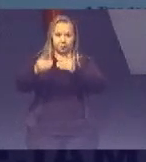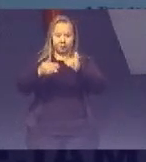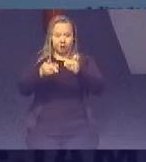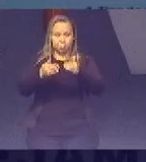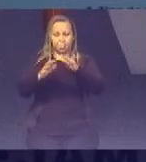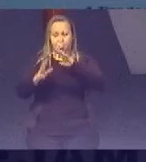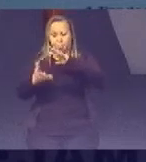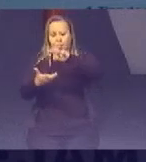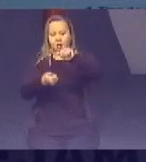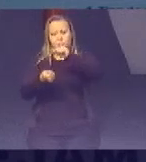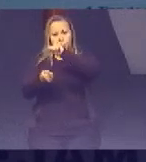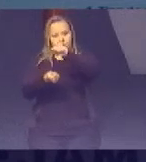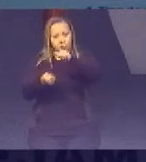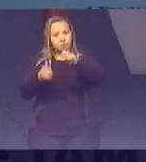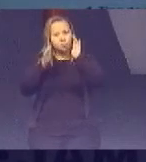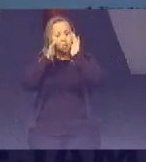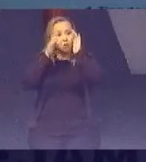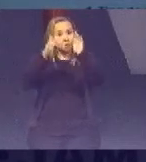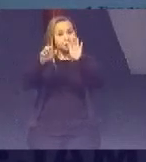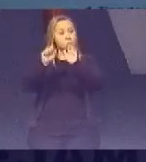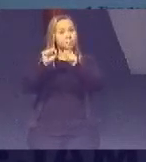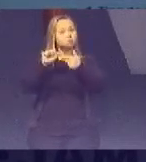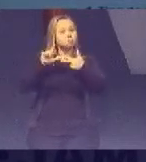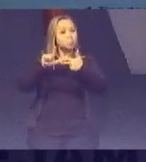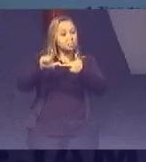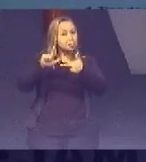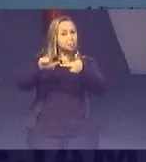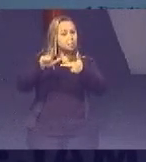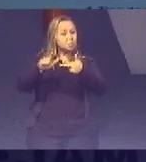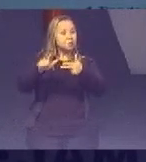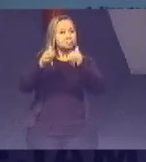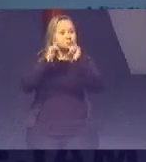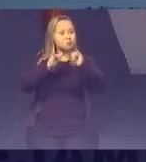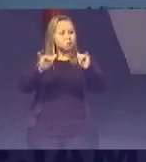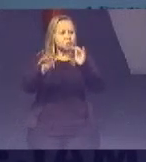Respeitando a legislação Quanto a segurança Da informação Então